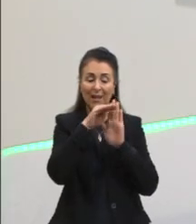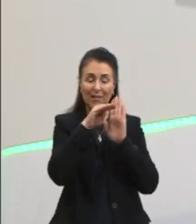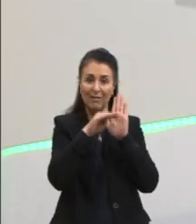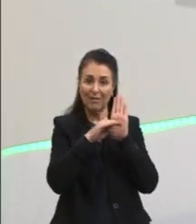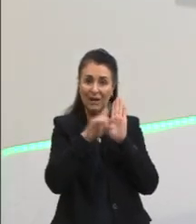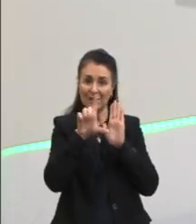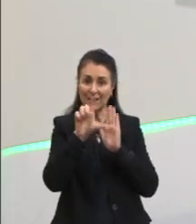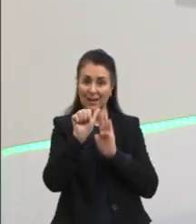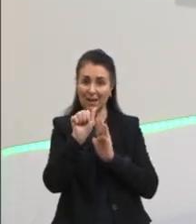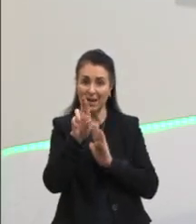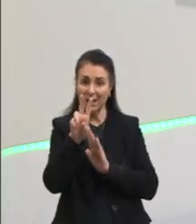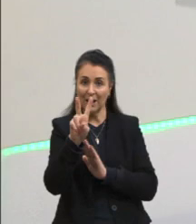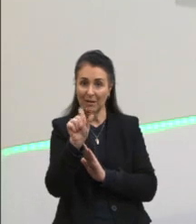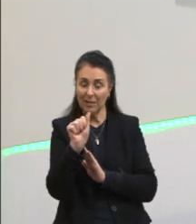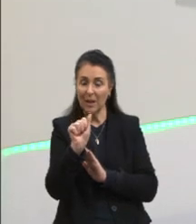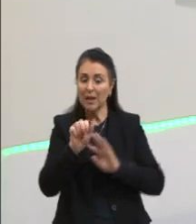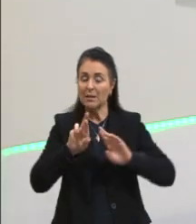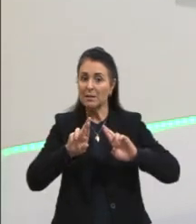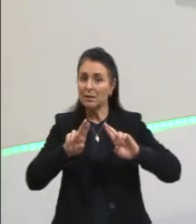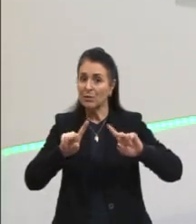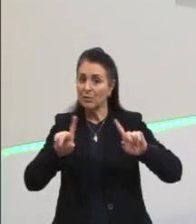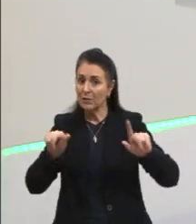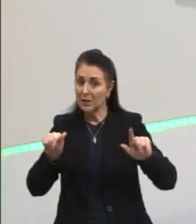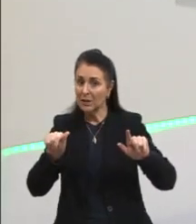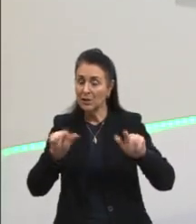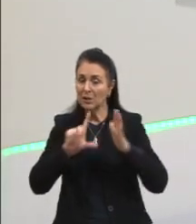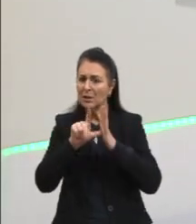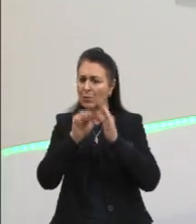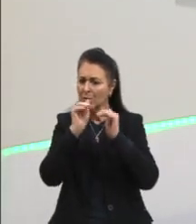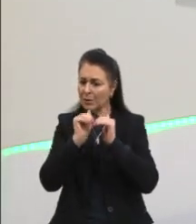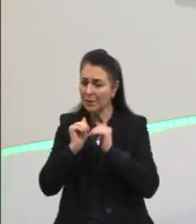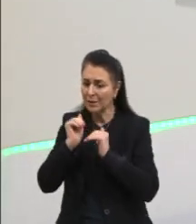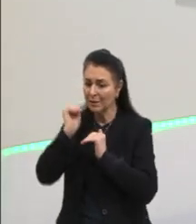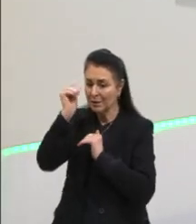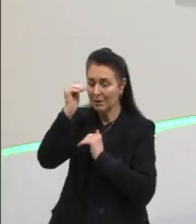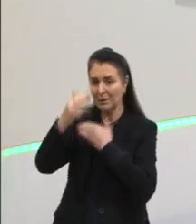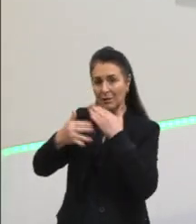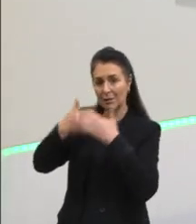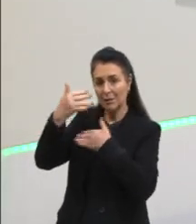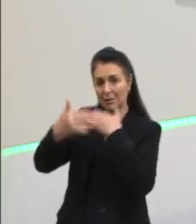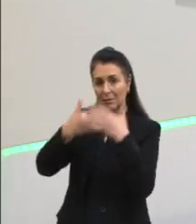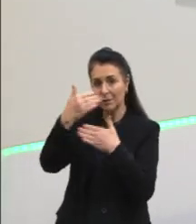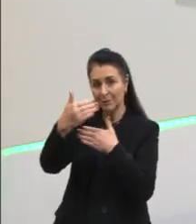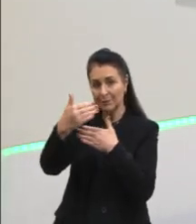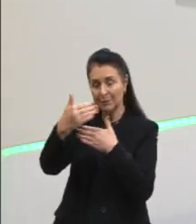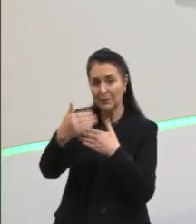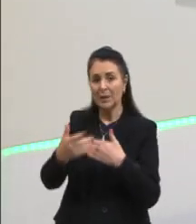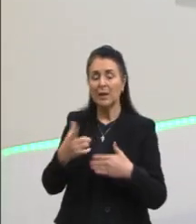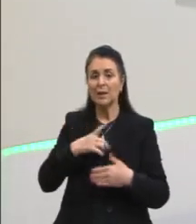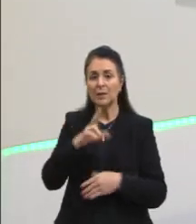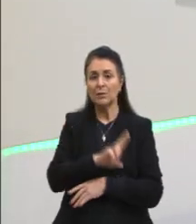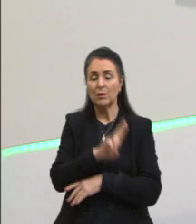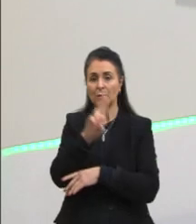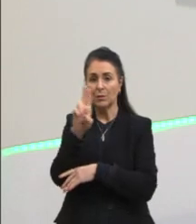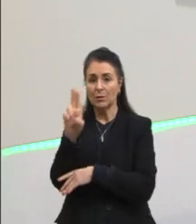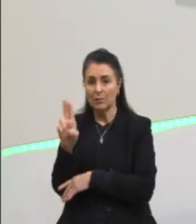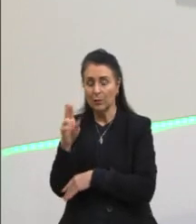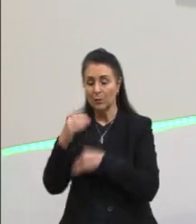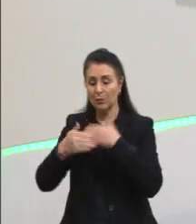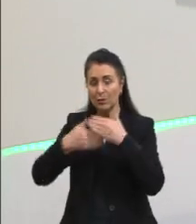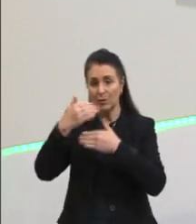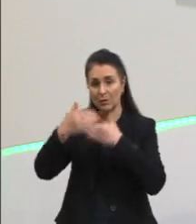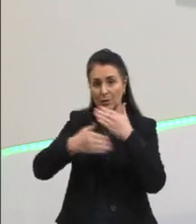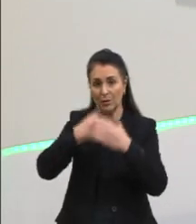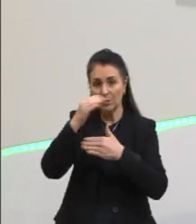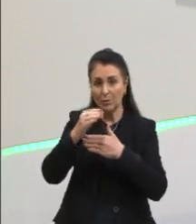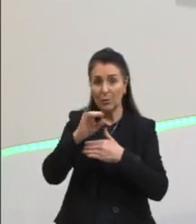são totalmente diferentes do que a fase adulta. Então, isso se chama desenvolvimento